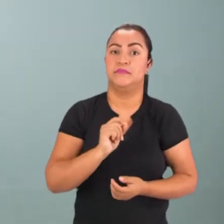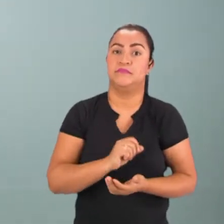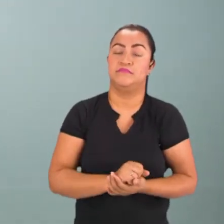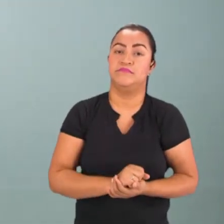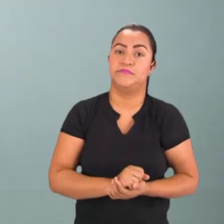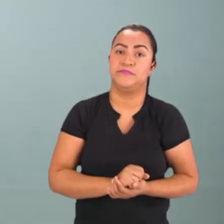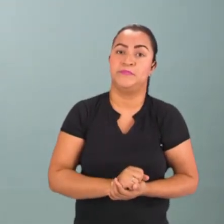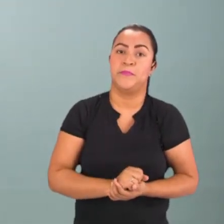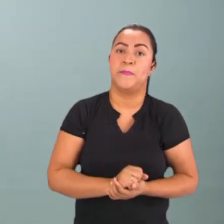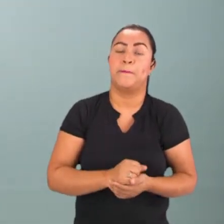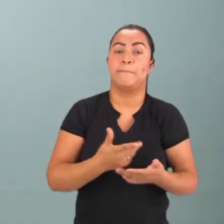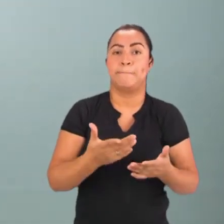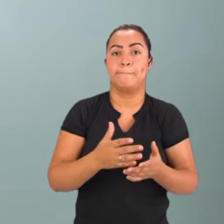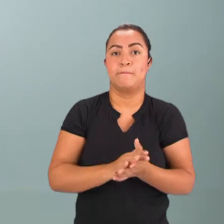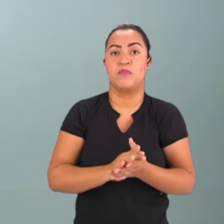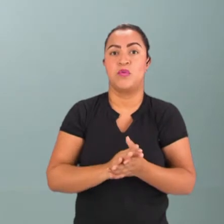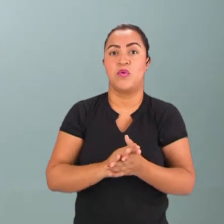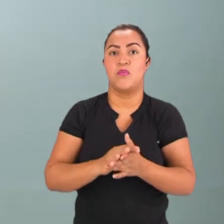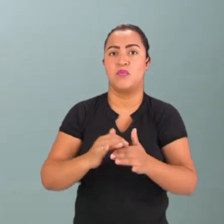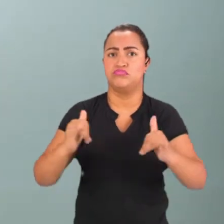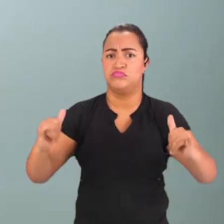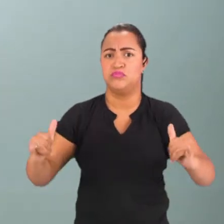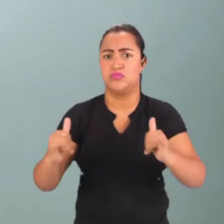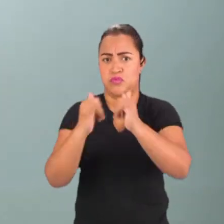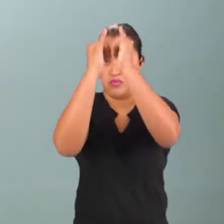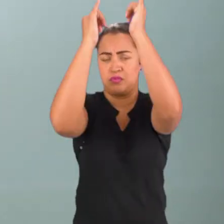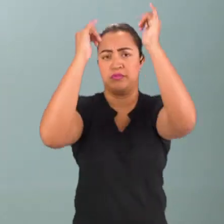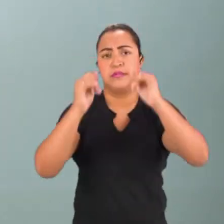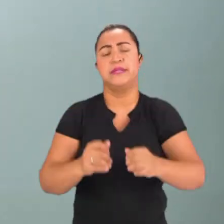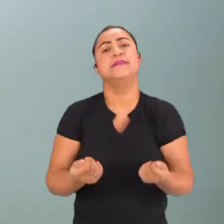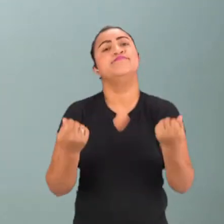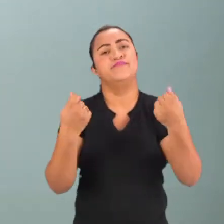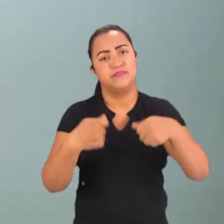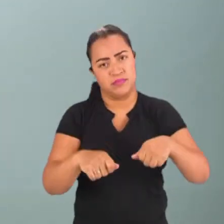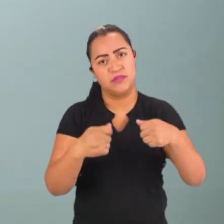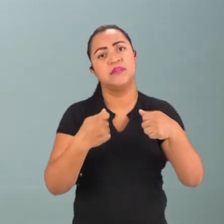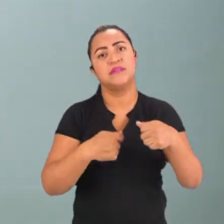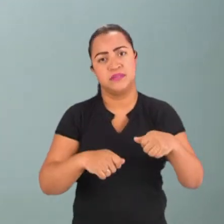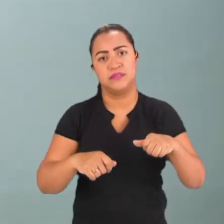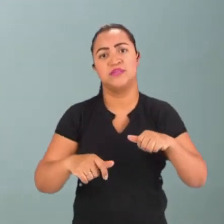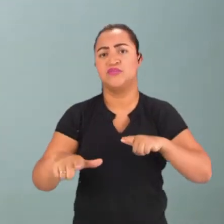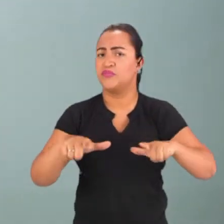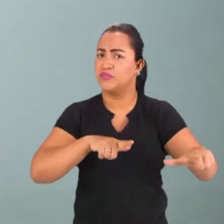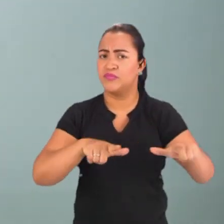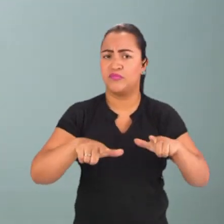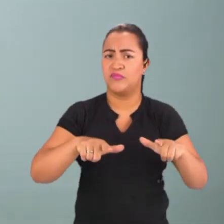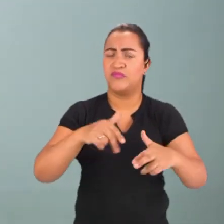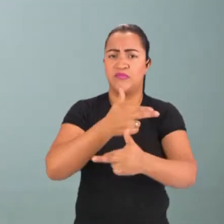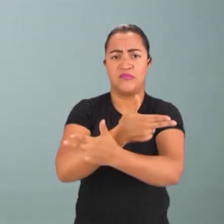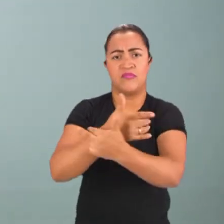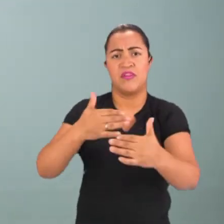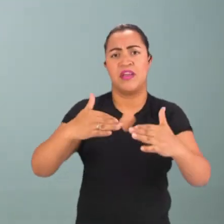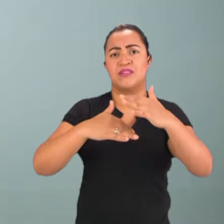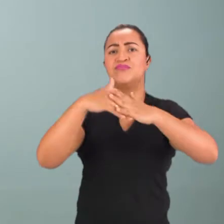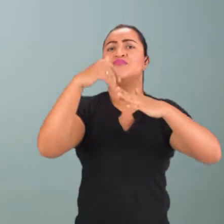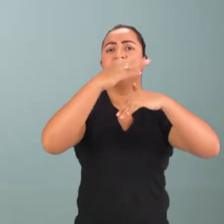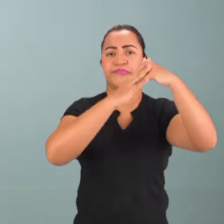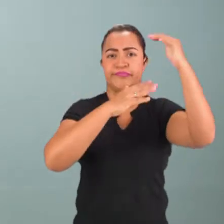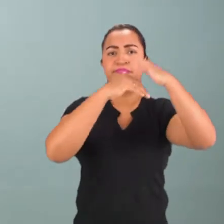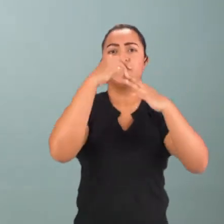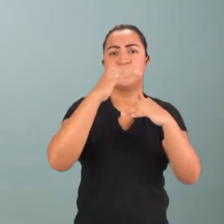como esse, uma obra dessa, com certeza existem esses trabalhos em conjunto dessas engenharias. Agora nós vamos compreender